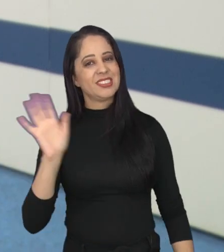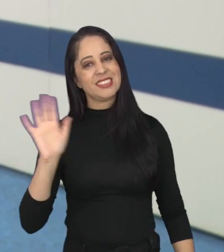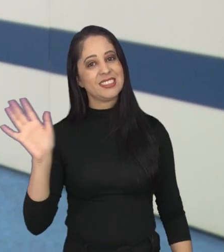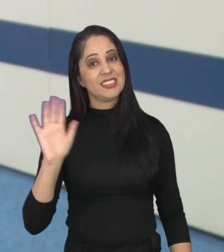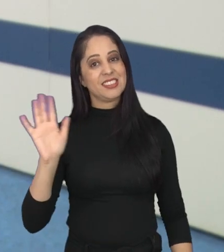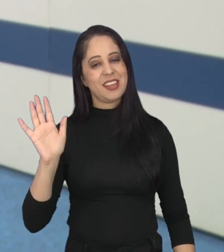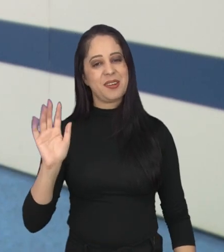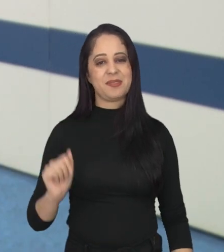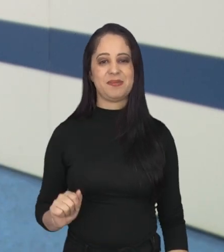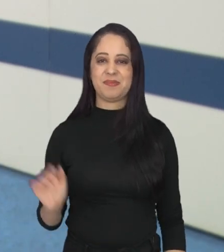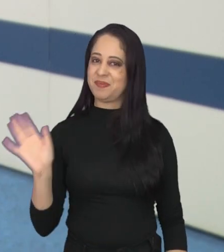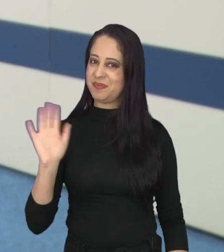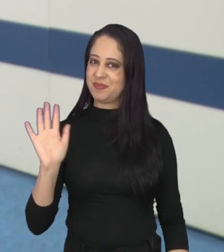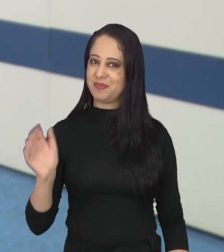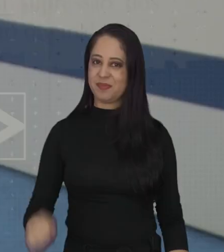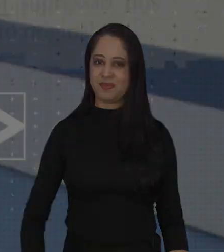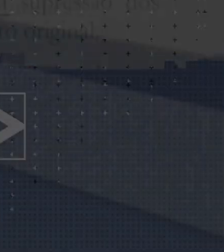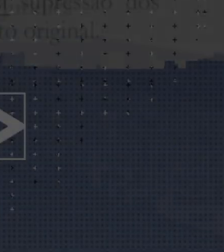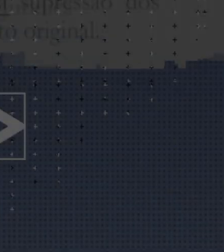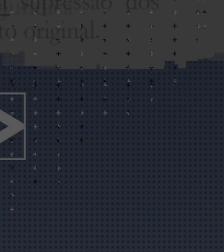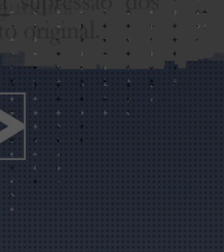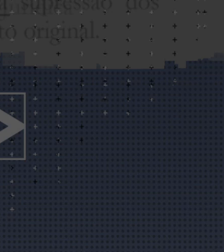Até o próximo Tramitando. Tchau!